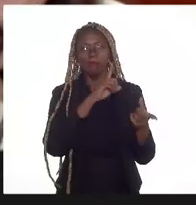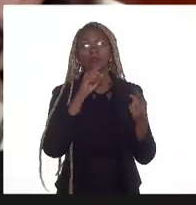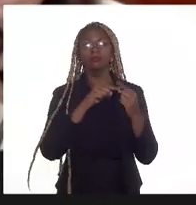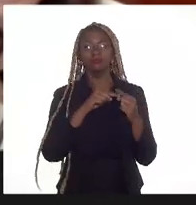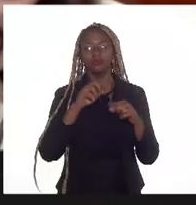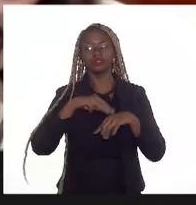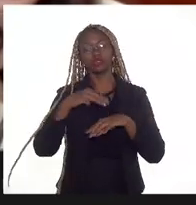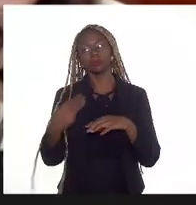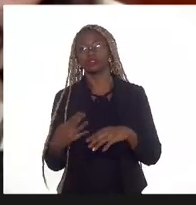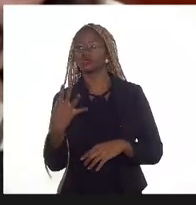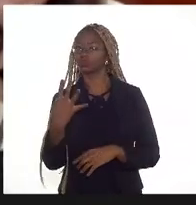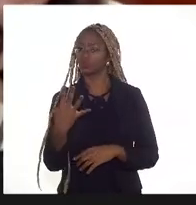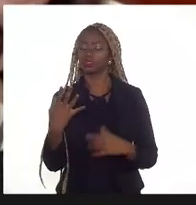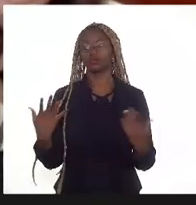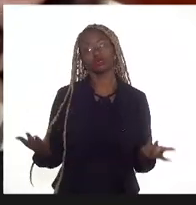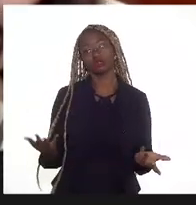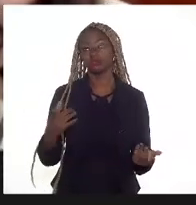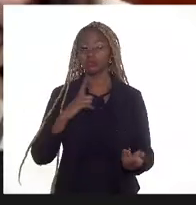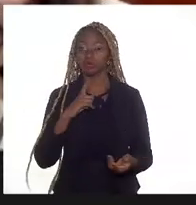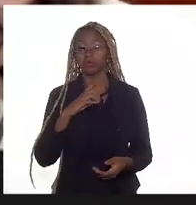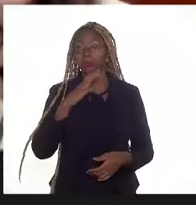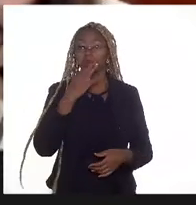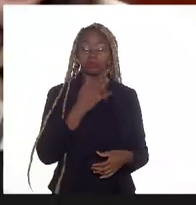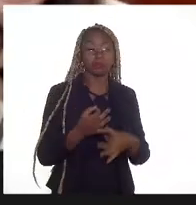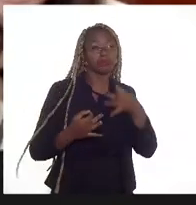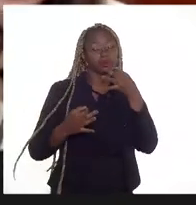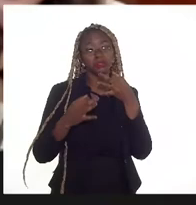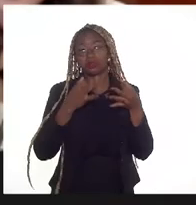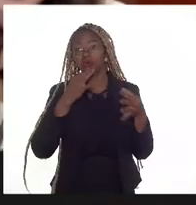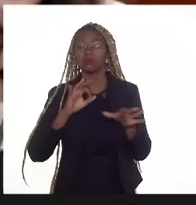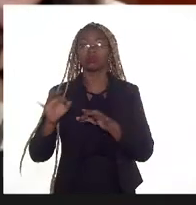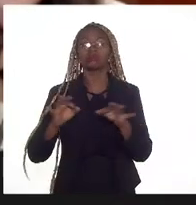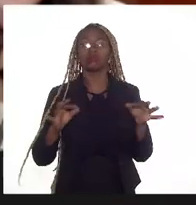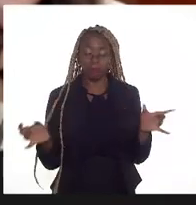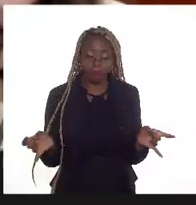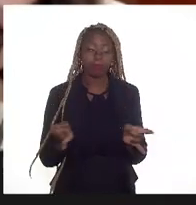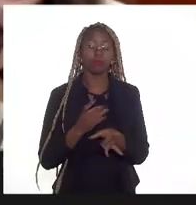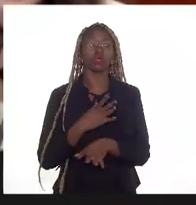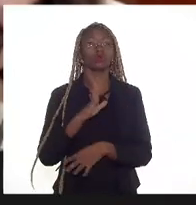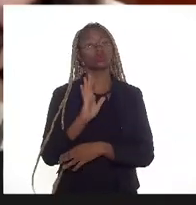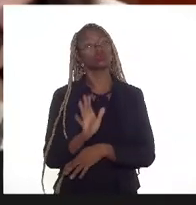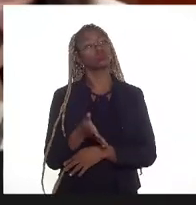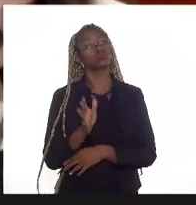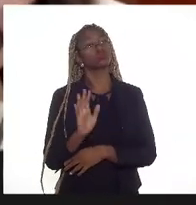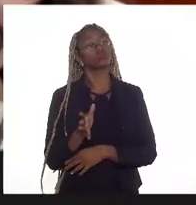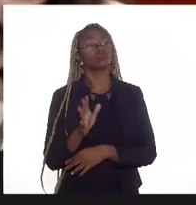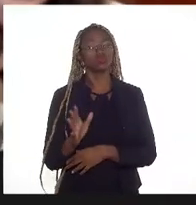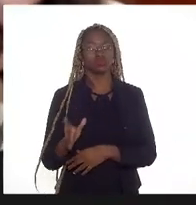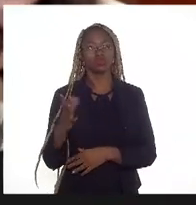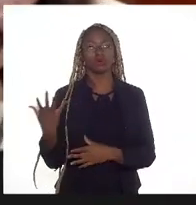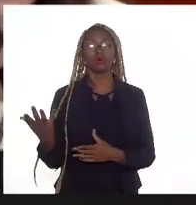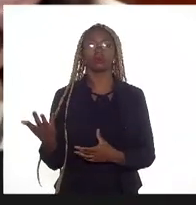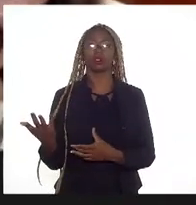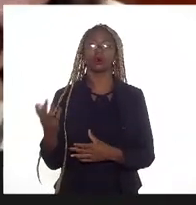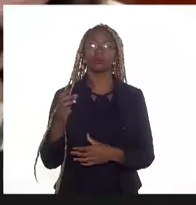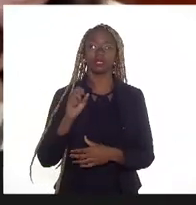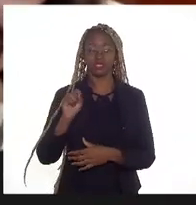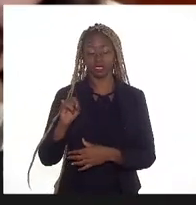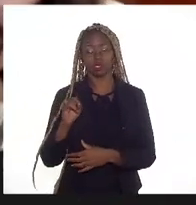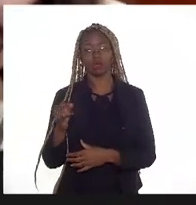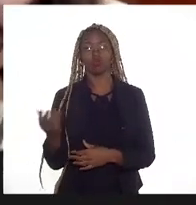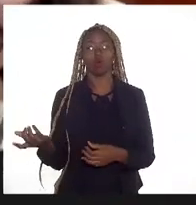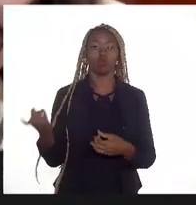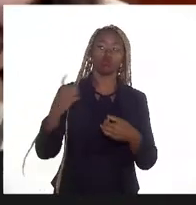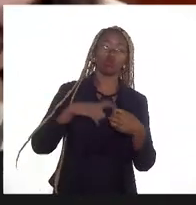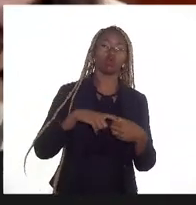método Agri. Então, existem postos preparados para a injeção alternada de água e gás,